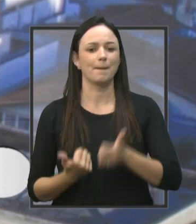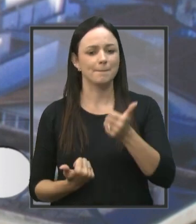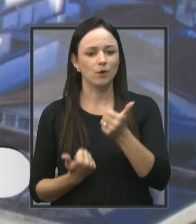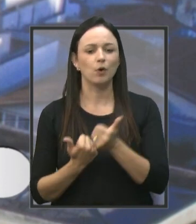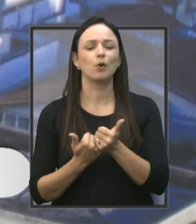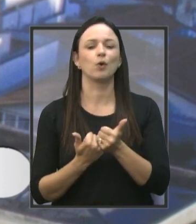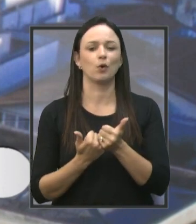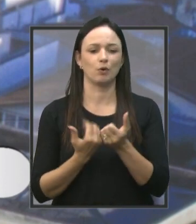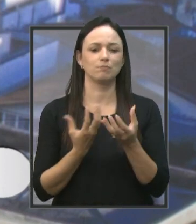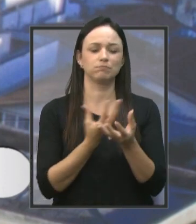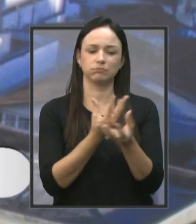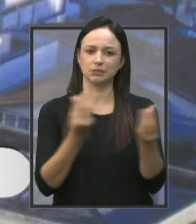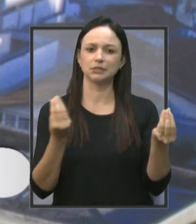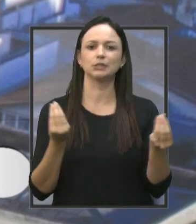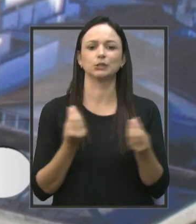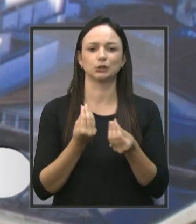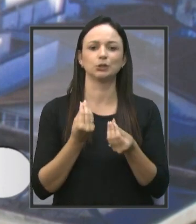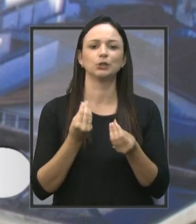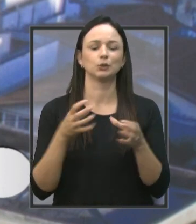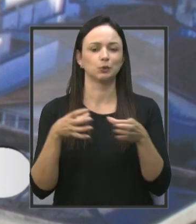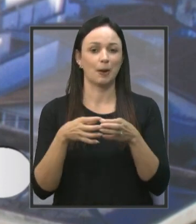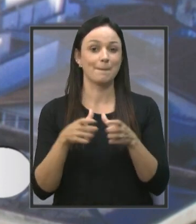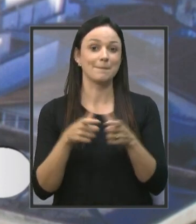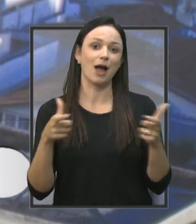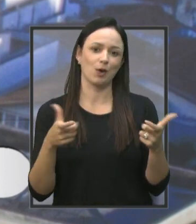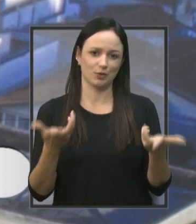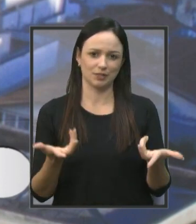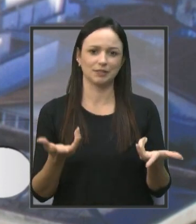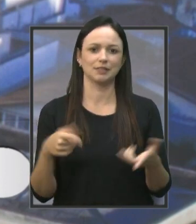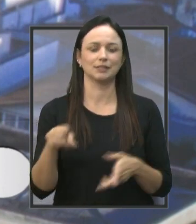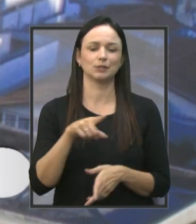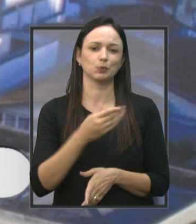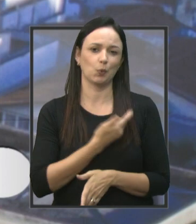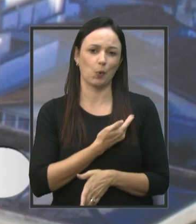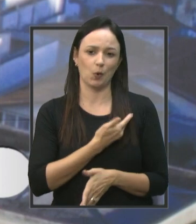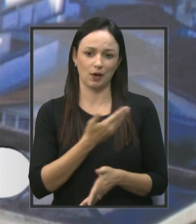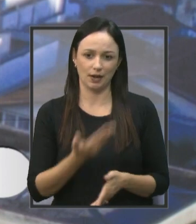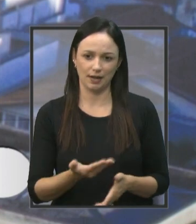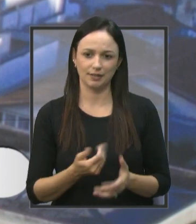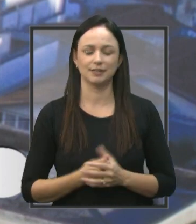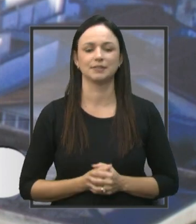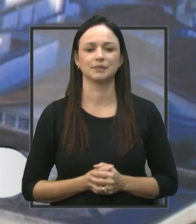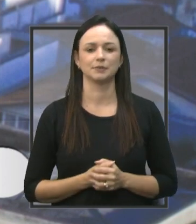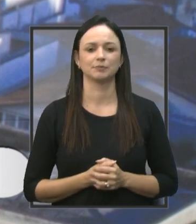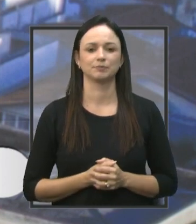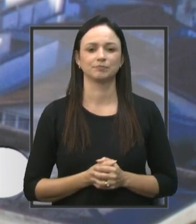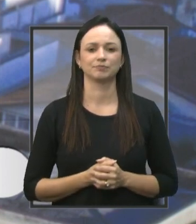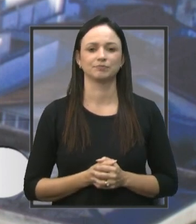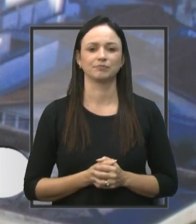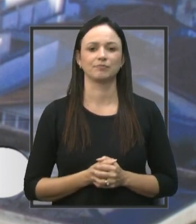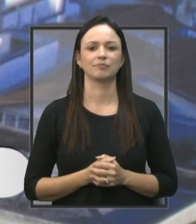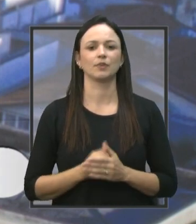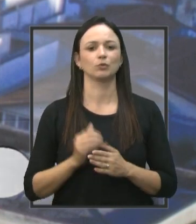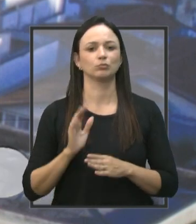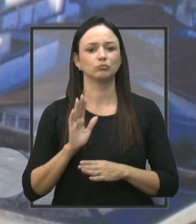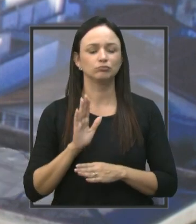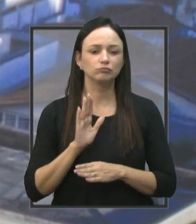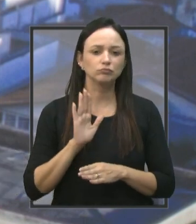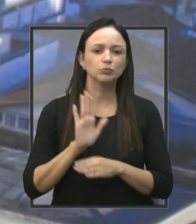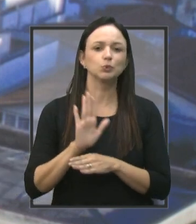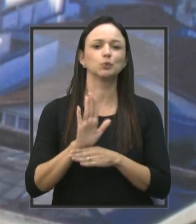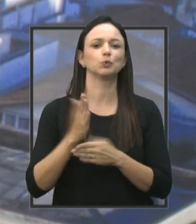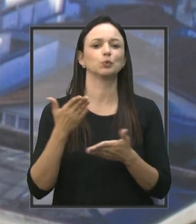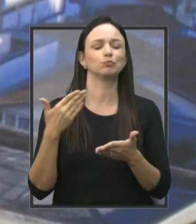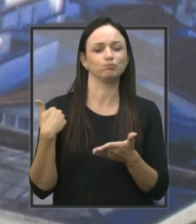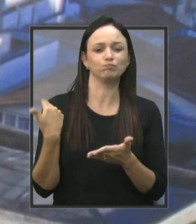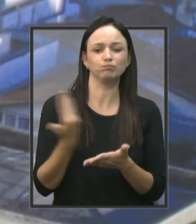colegas aqui da Câmara Municipal, a maioria desses colegas intercedendo, interferindo por mim.